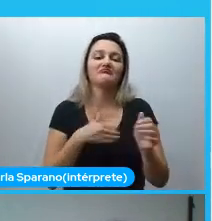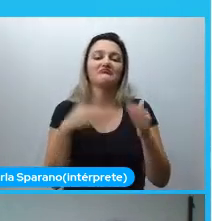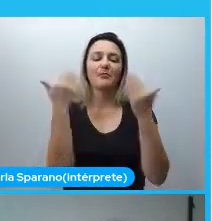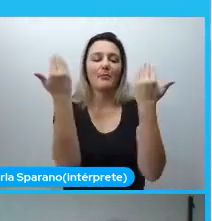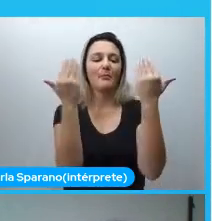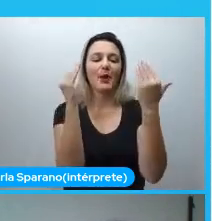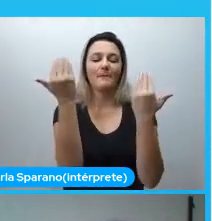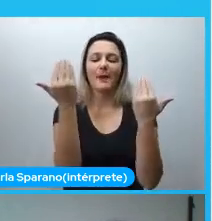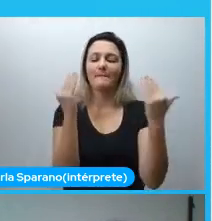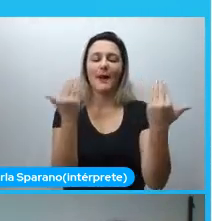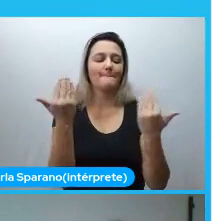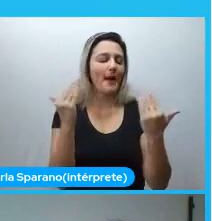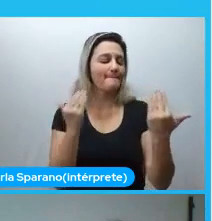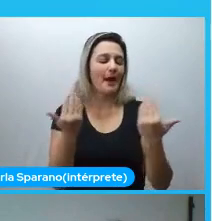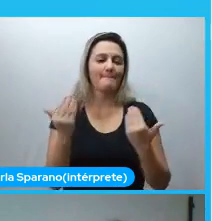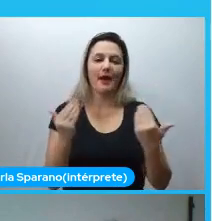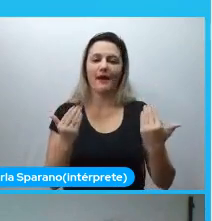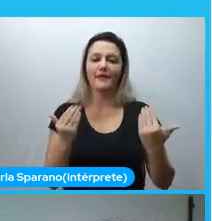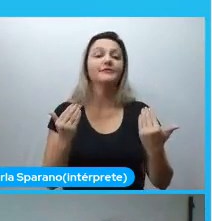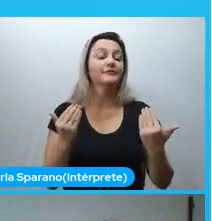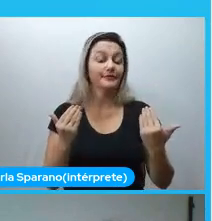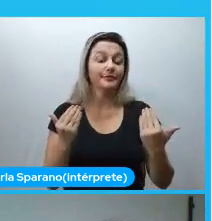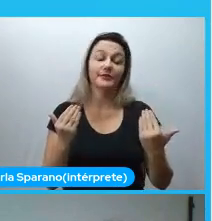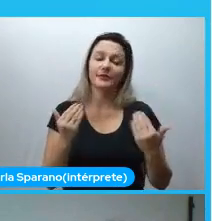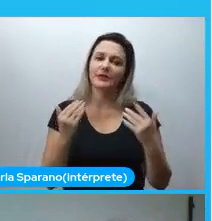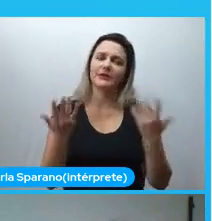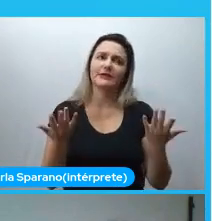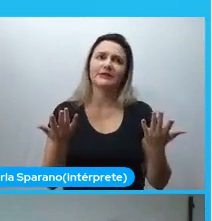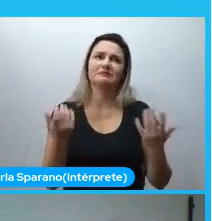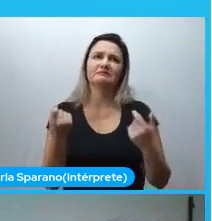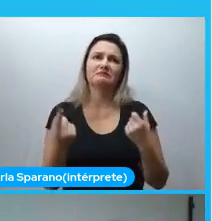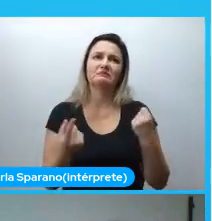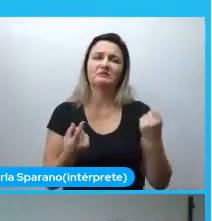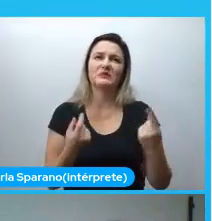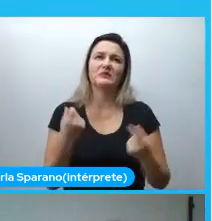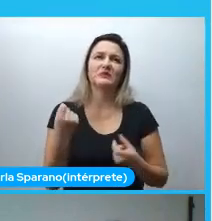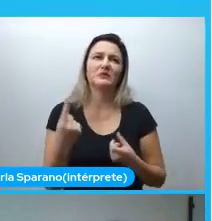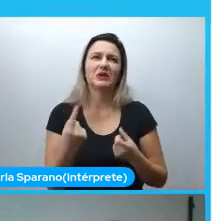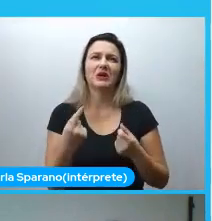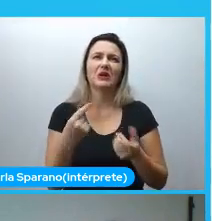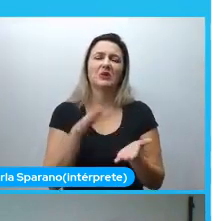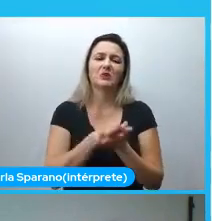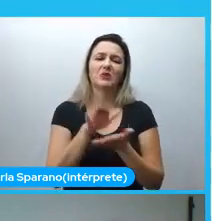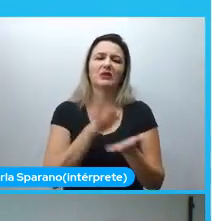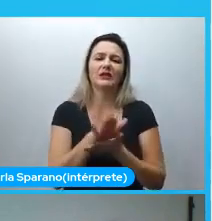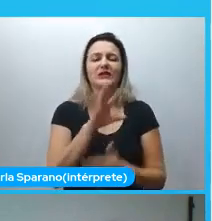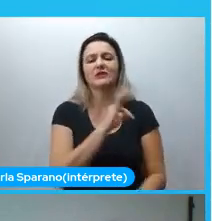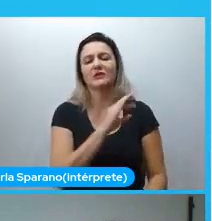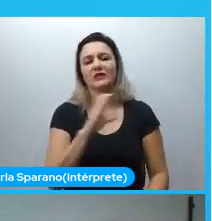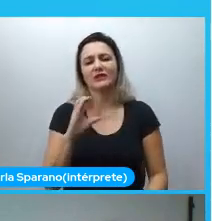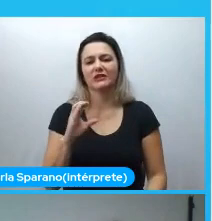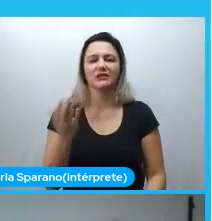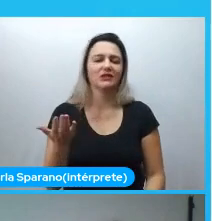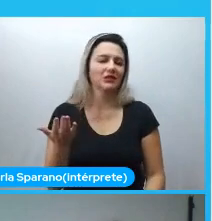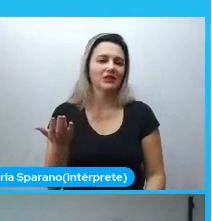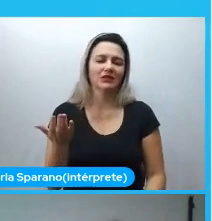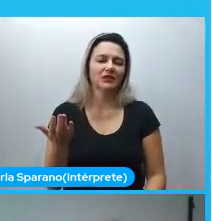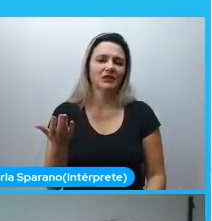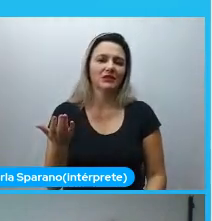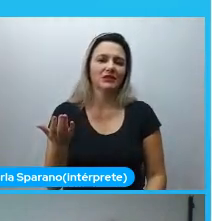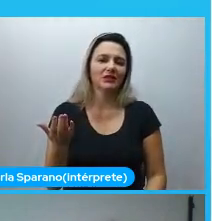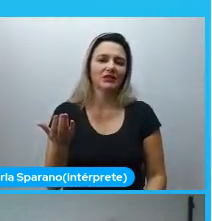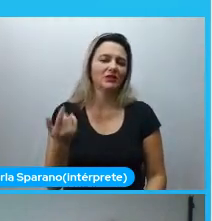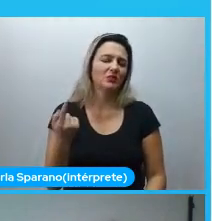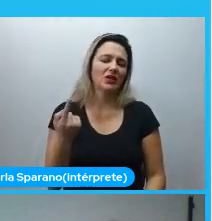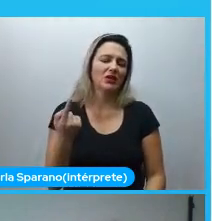Dificilmente alguma pesquisa que a gente faça, alguma publicação no TCC, não tem ali nem que seja uma